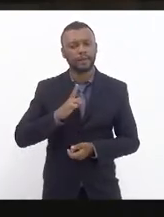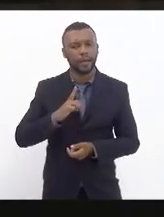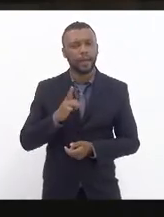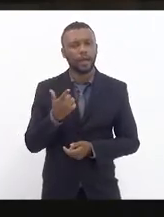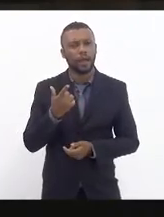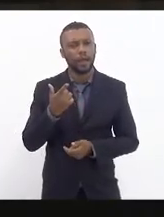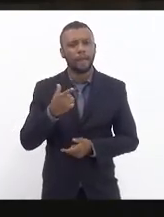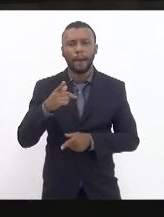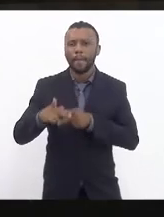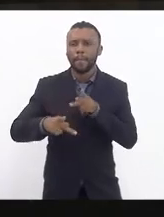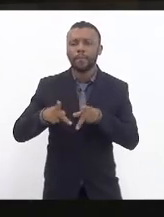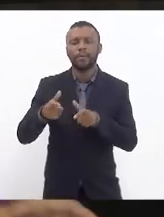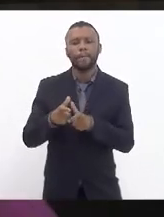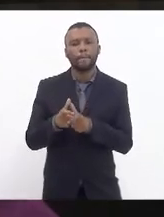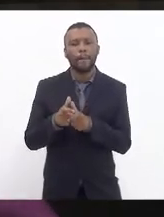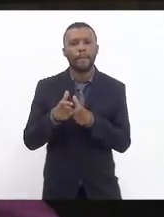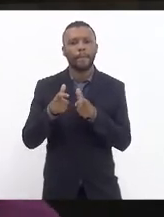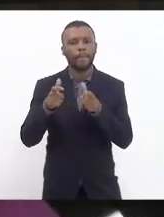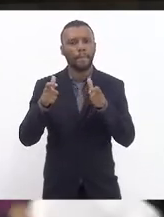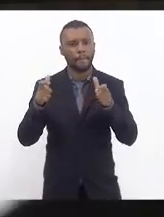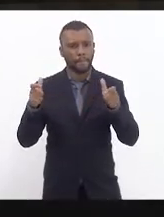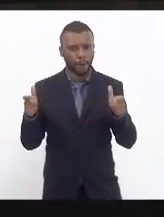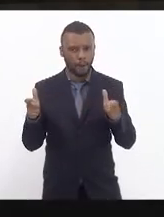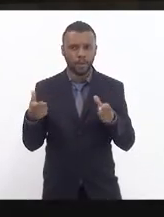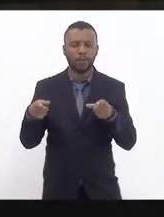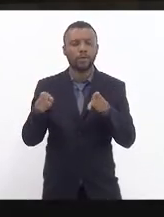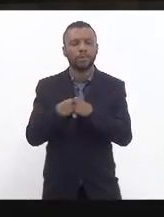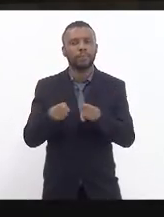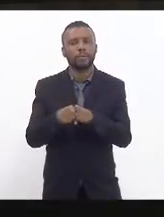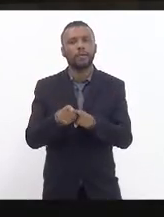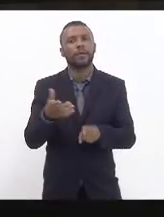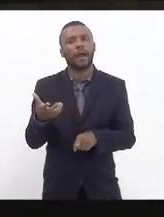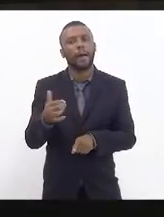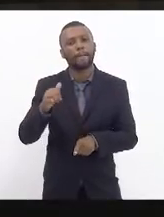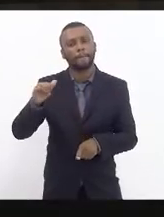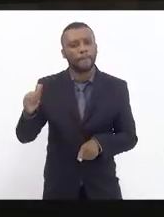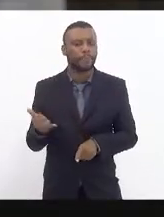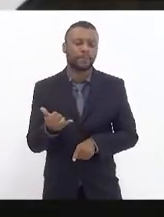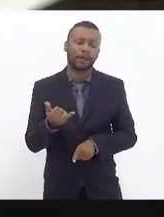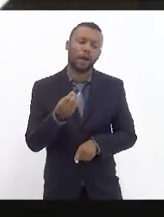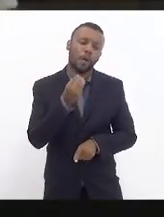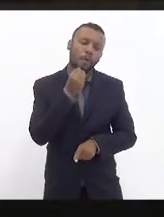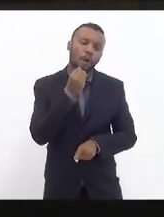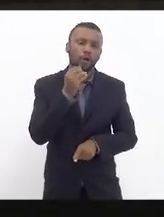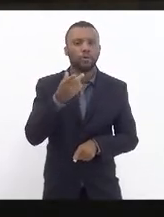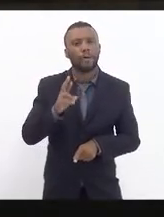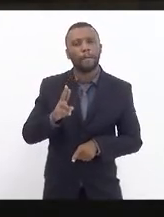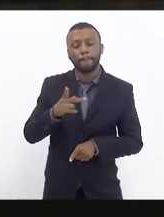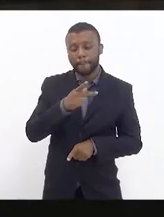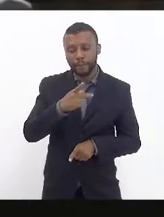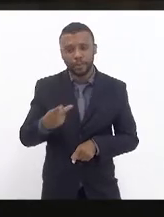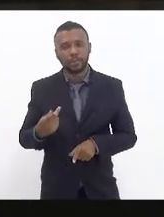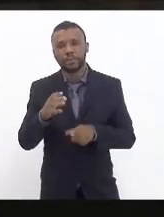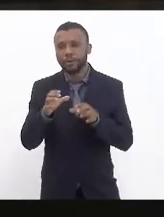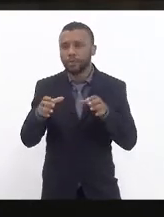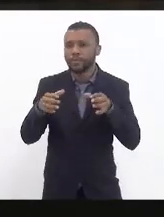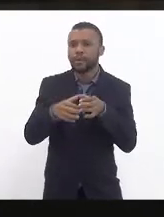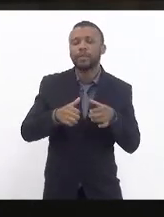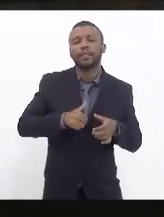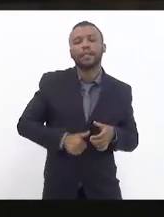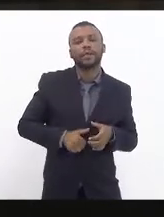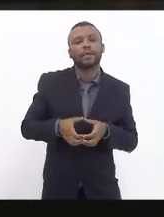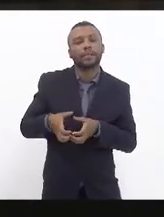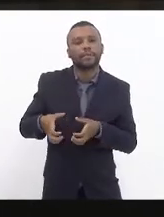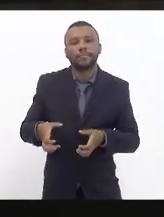crescente naquela região e eu também queria aproveitar aqui a oportunidade que eu sou presidente da comissão de saneamento ambiental eu ia